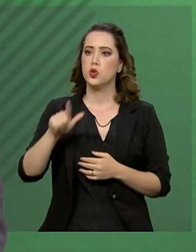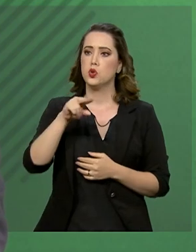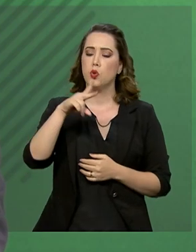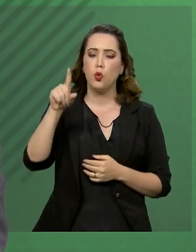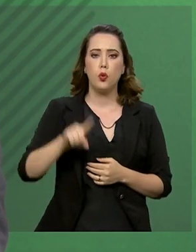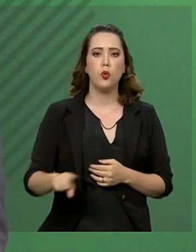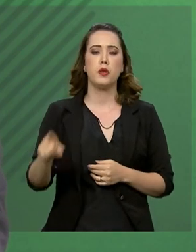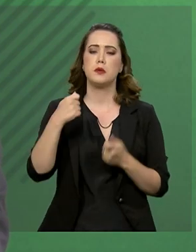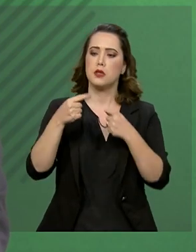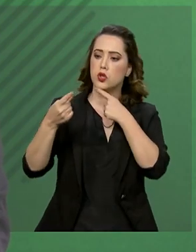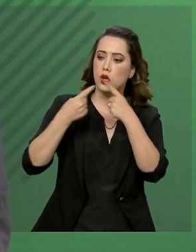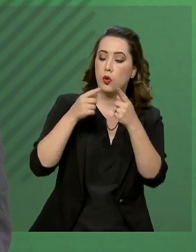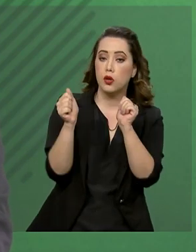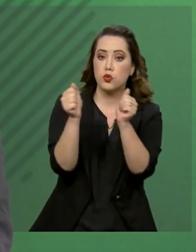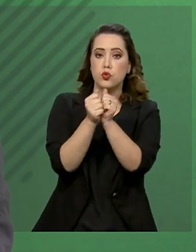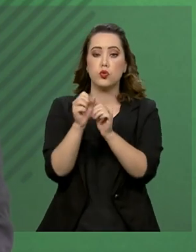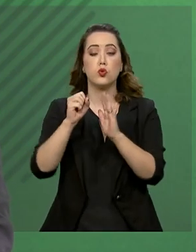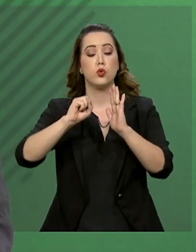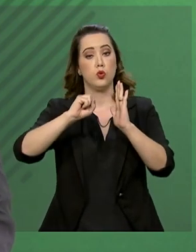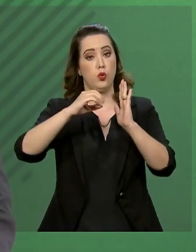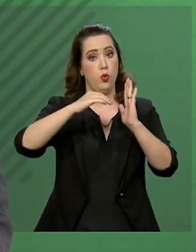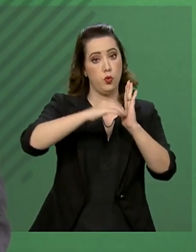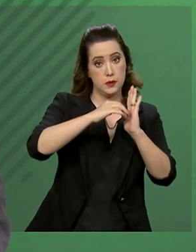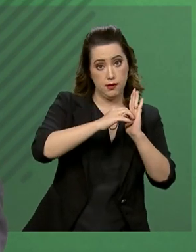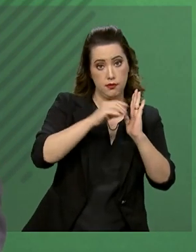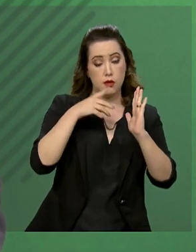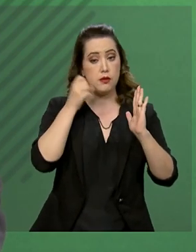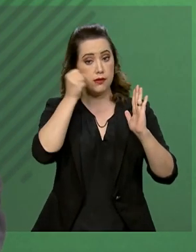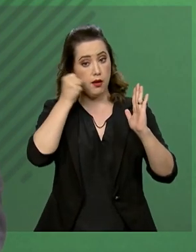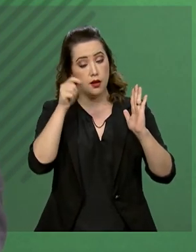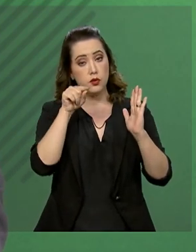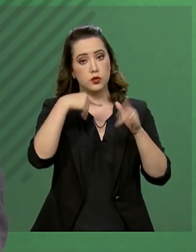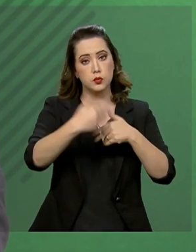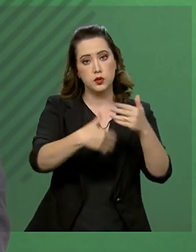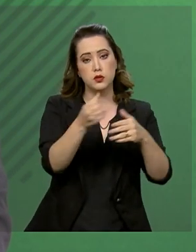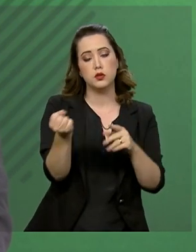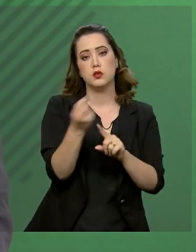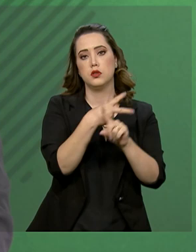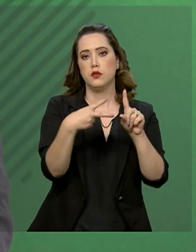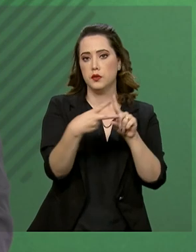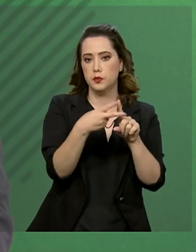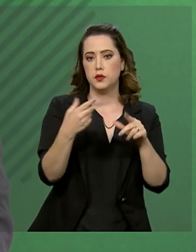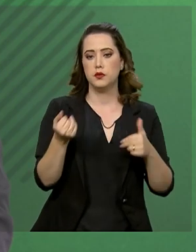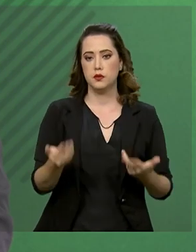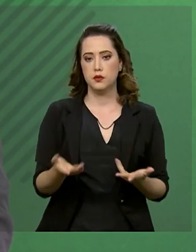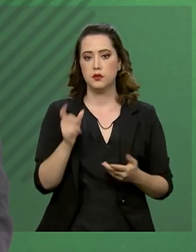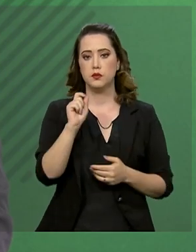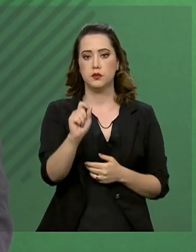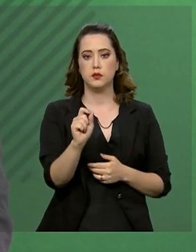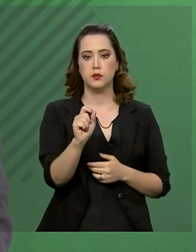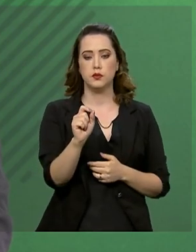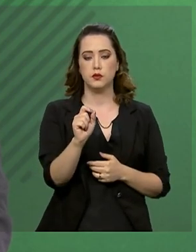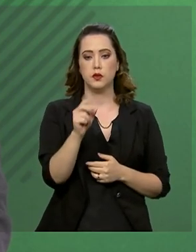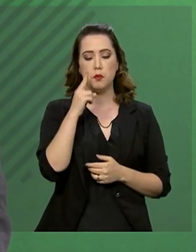igualmente com os senadores no prosseguimento da aprovação da nova Previdência para verificar as